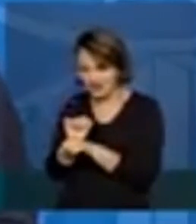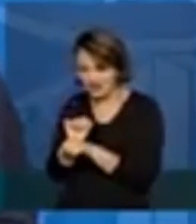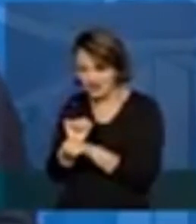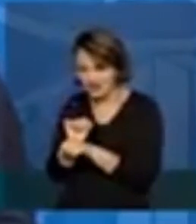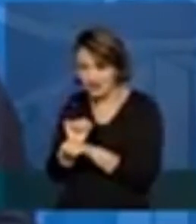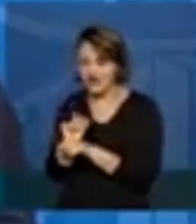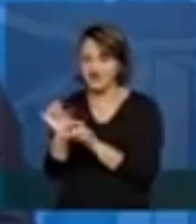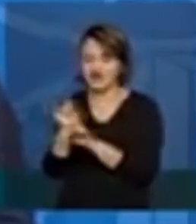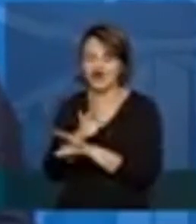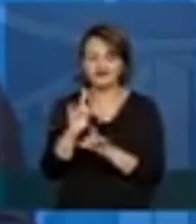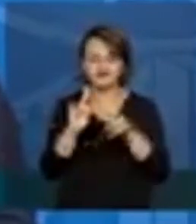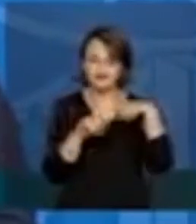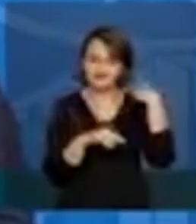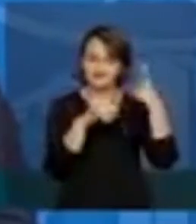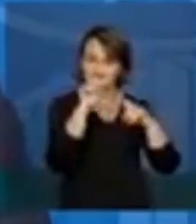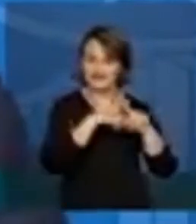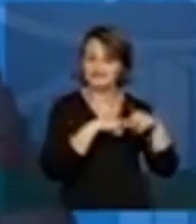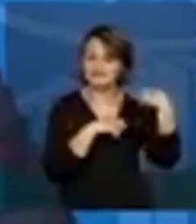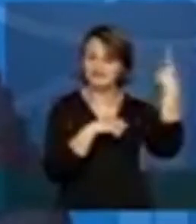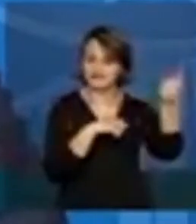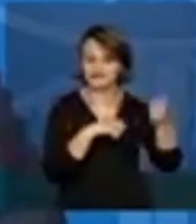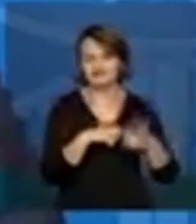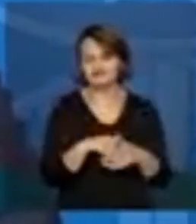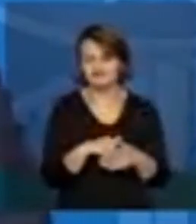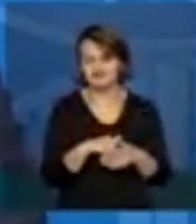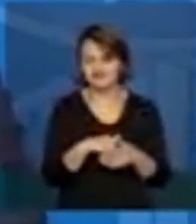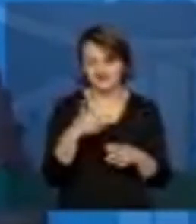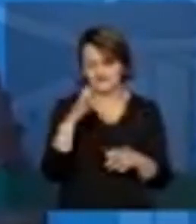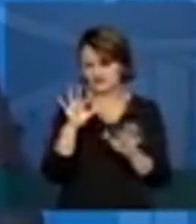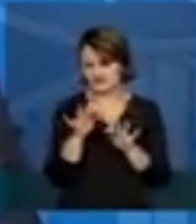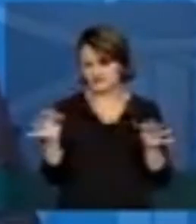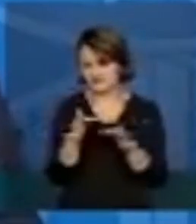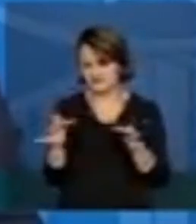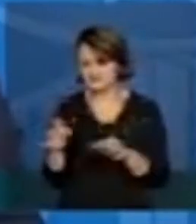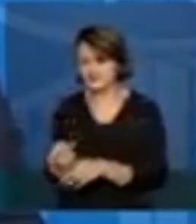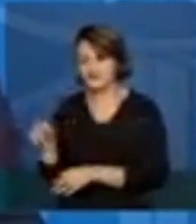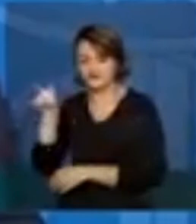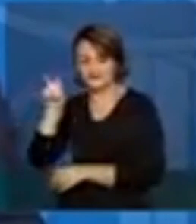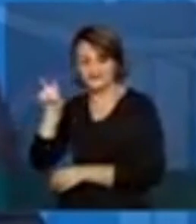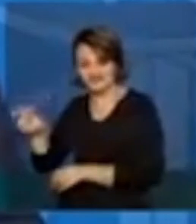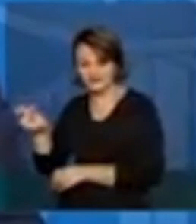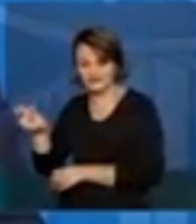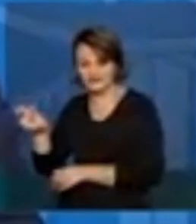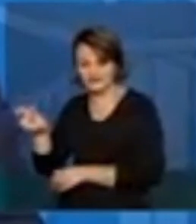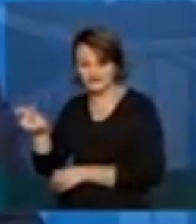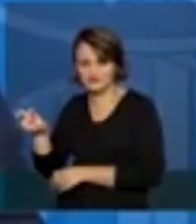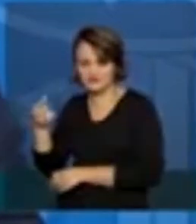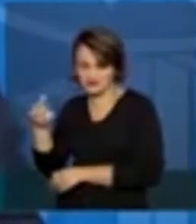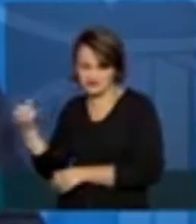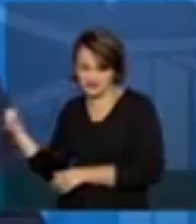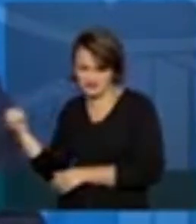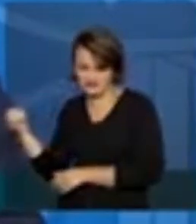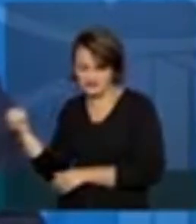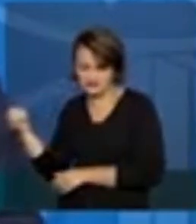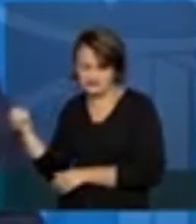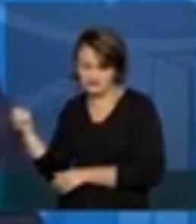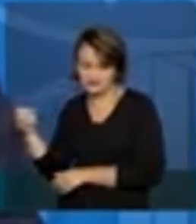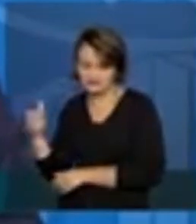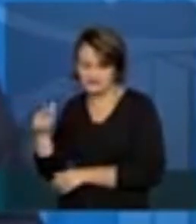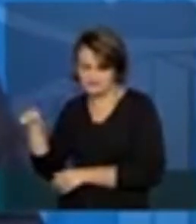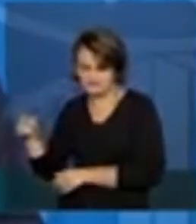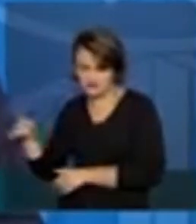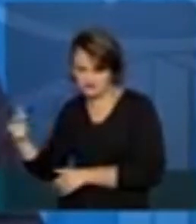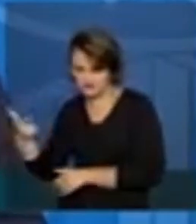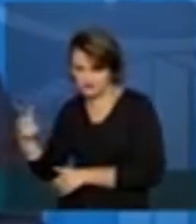extensão no mês que vem. Então, a conta é simples. São cinco parcelas do auxílio emergencial e, a